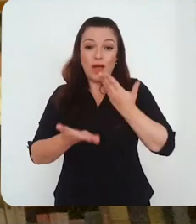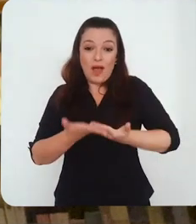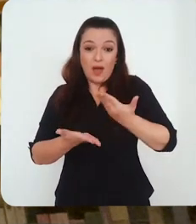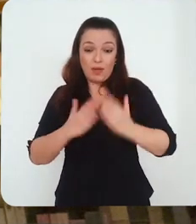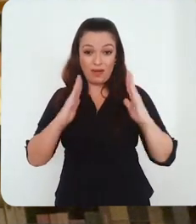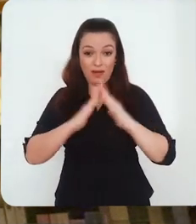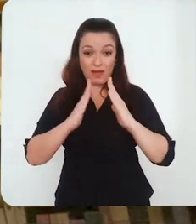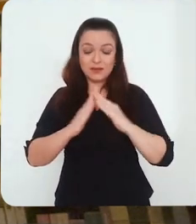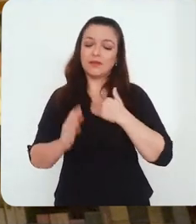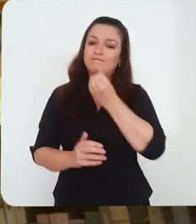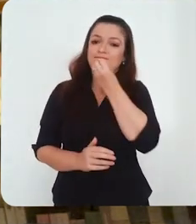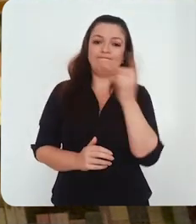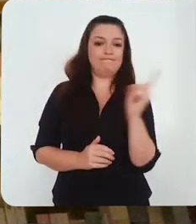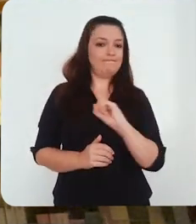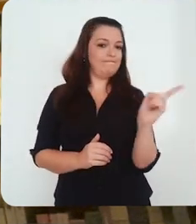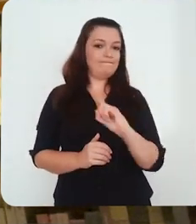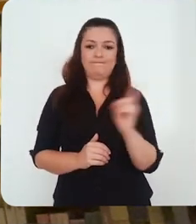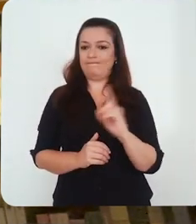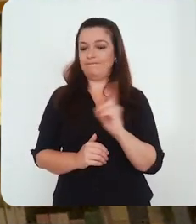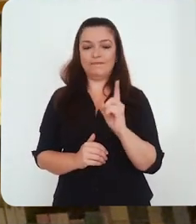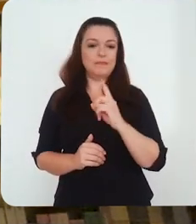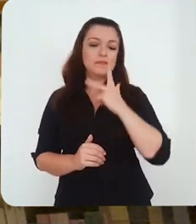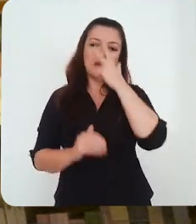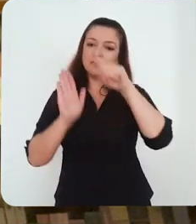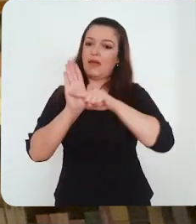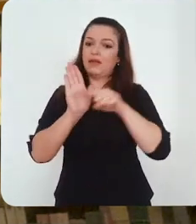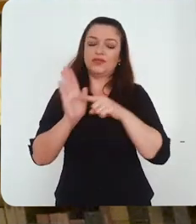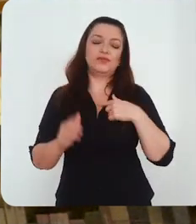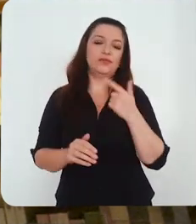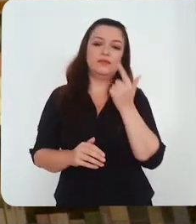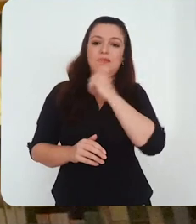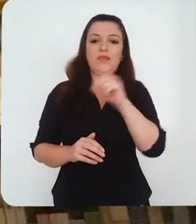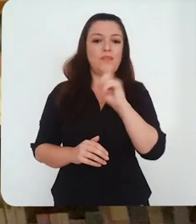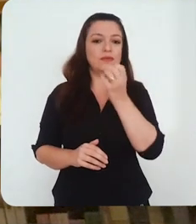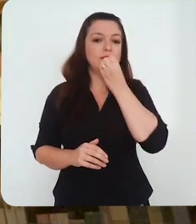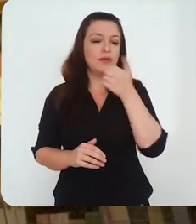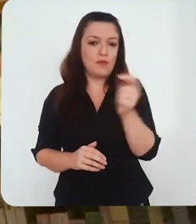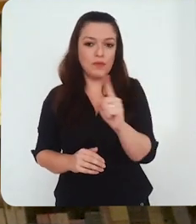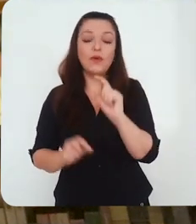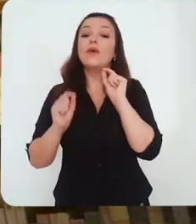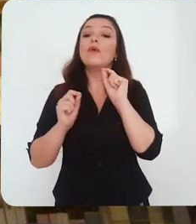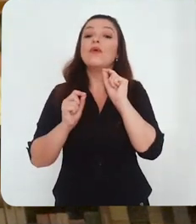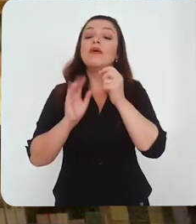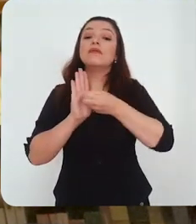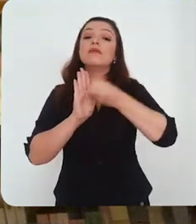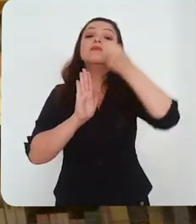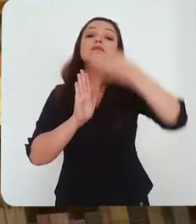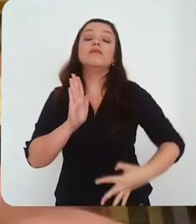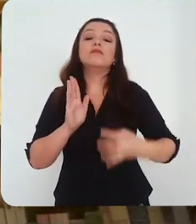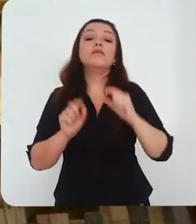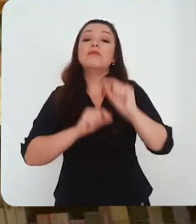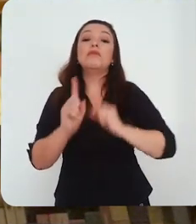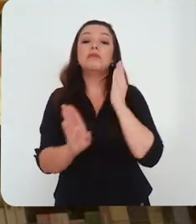negativa a retomada das atividades em termos remotos. E o argumento utilizado é, sobretudo, um, e é argumento importantíssimo,